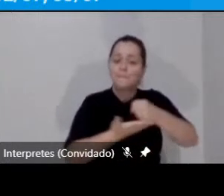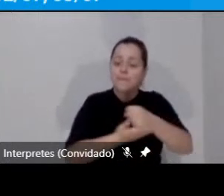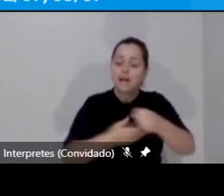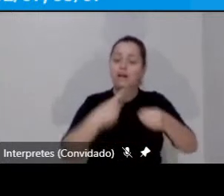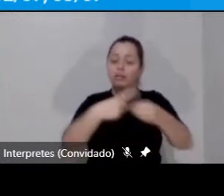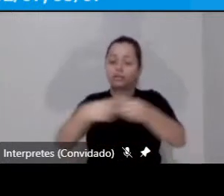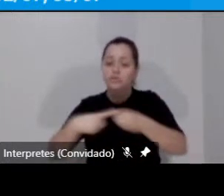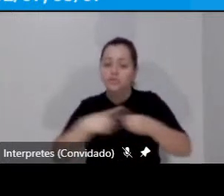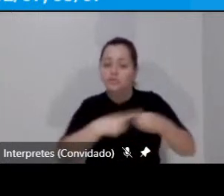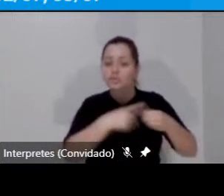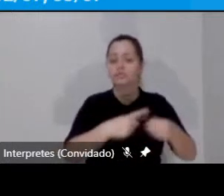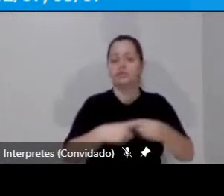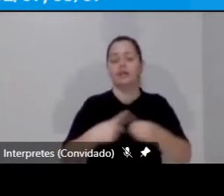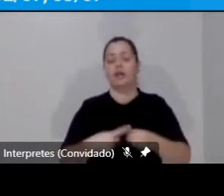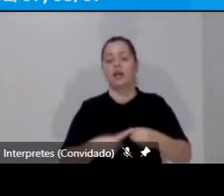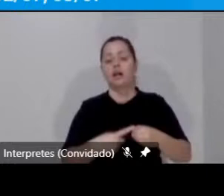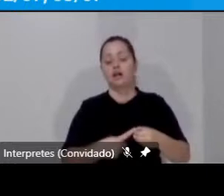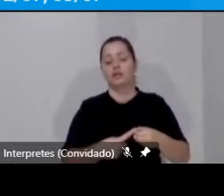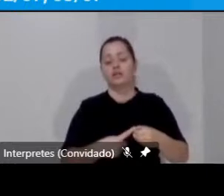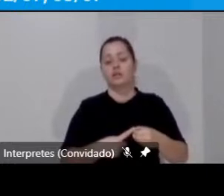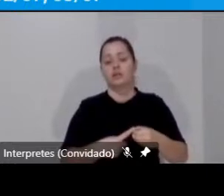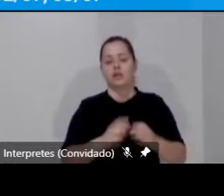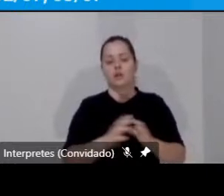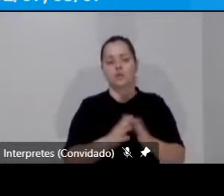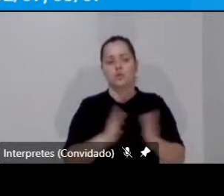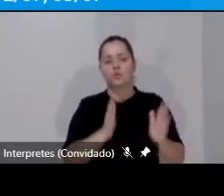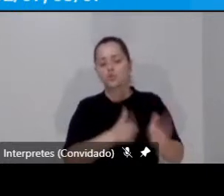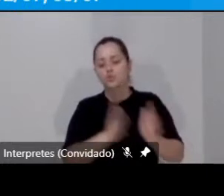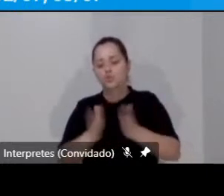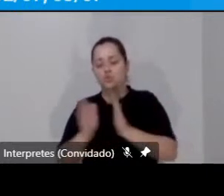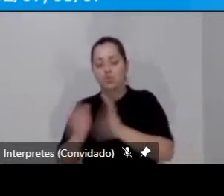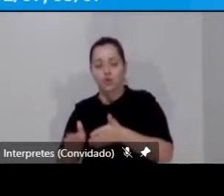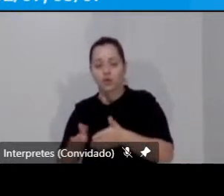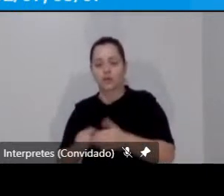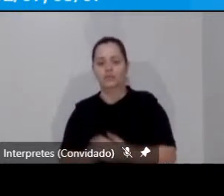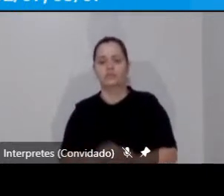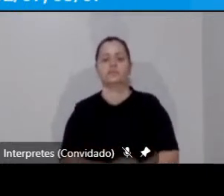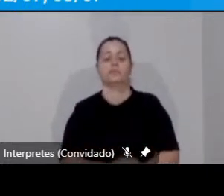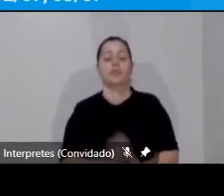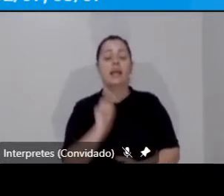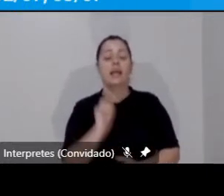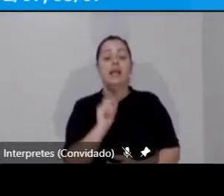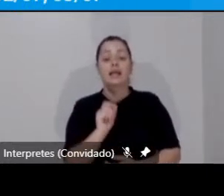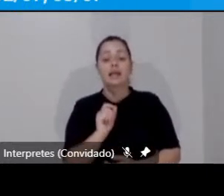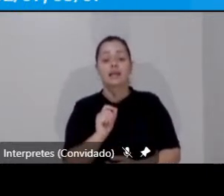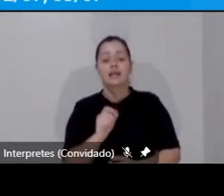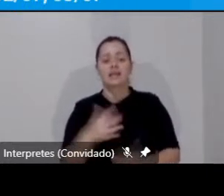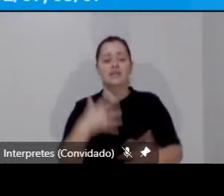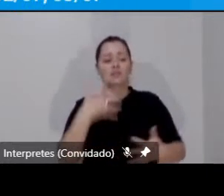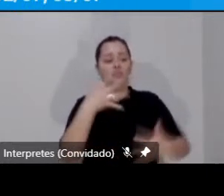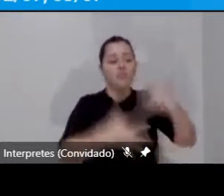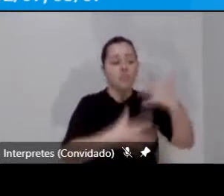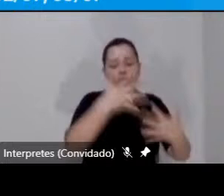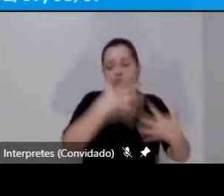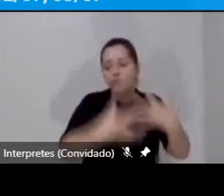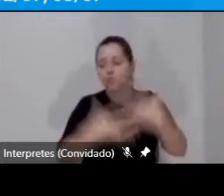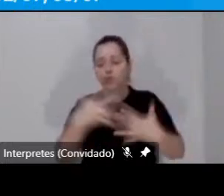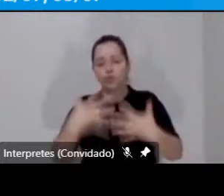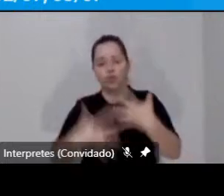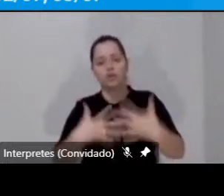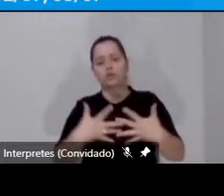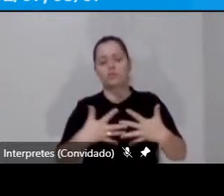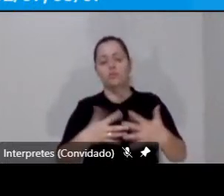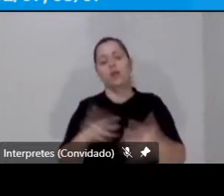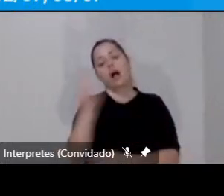complexidade, de espacialmente dispersas que implicam realmente ao